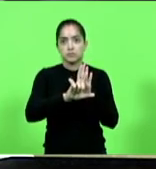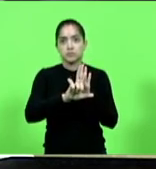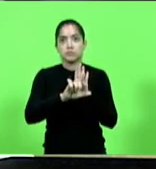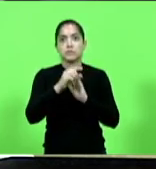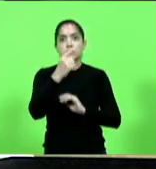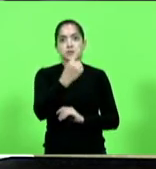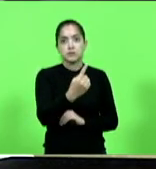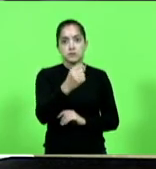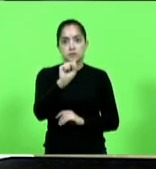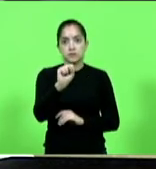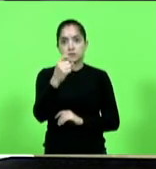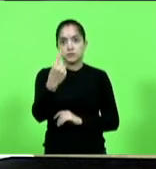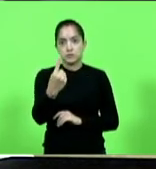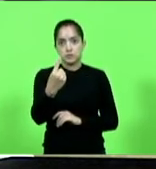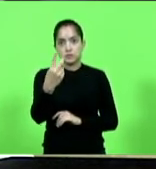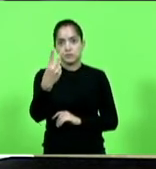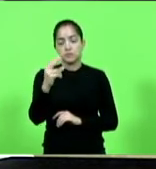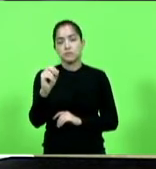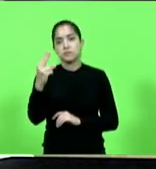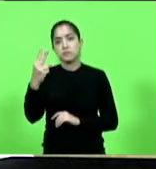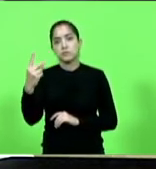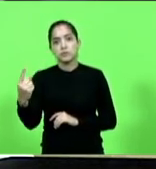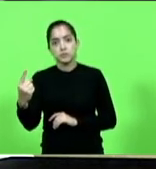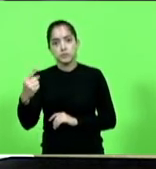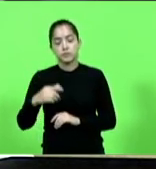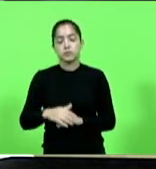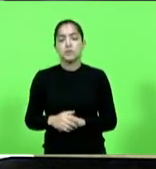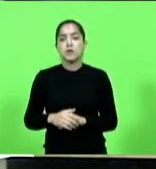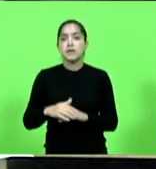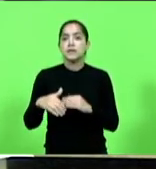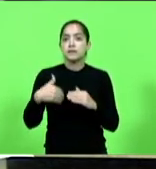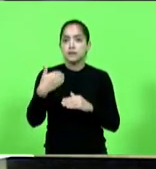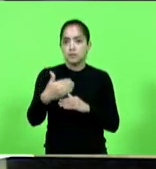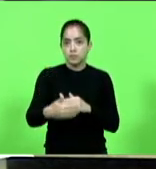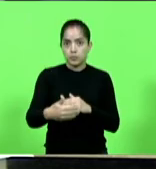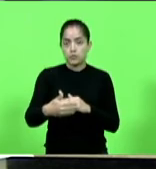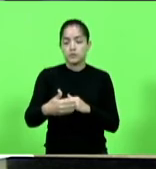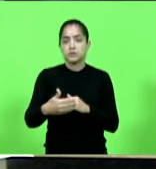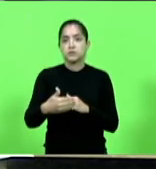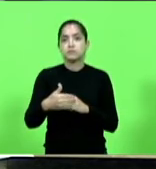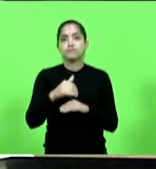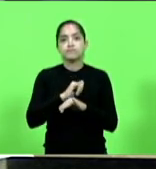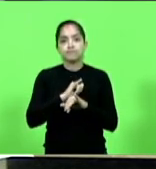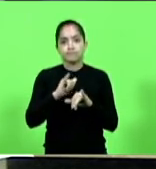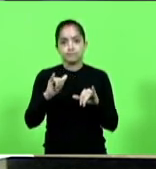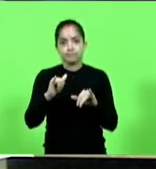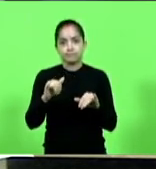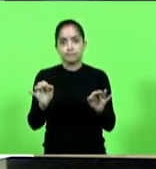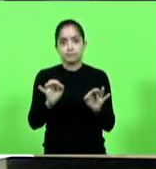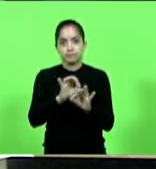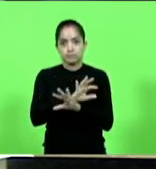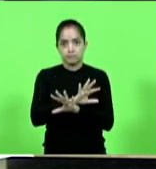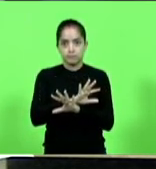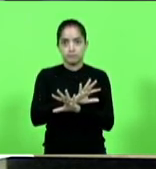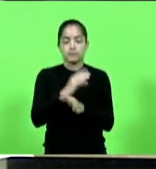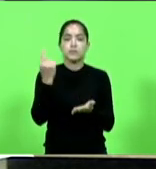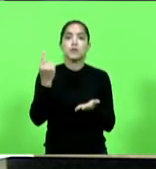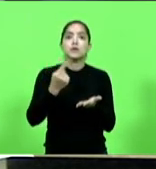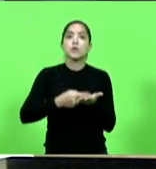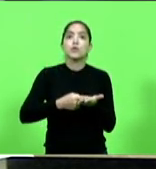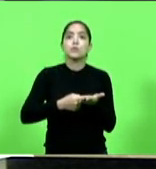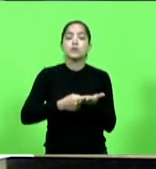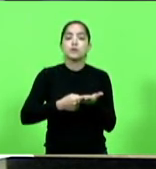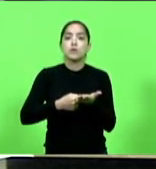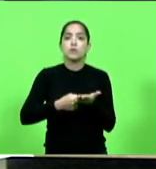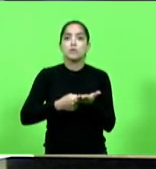181-2021. Na sequência, o senhor presidente encerrou a sessão e convocou outra